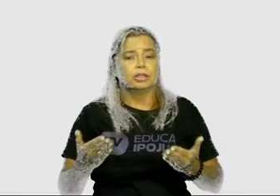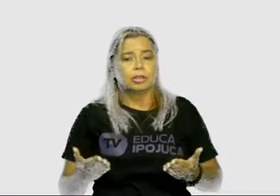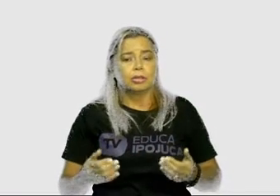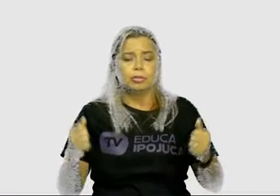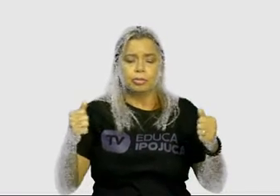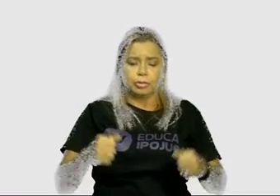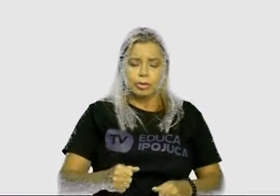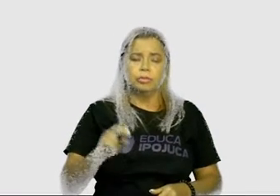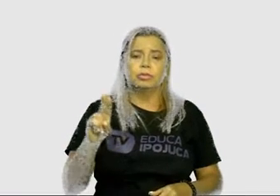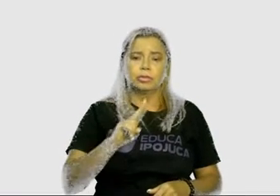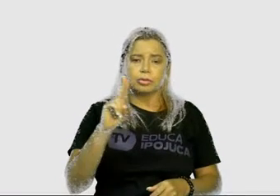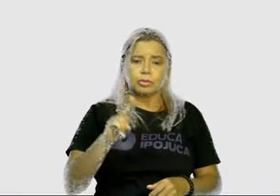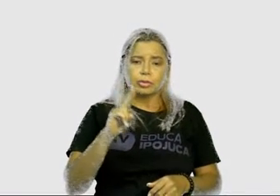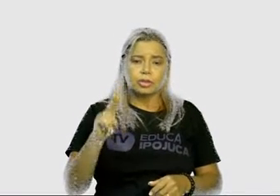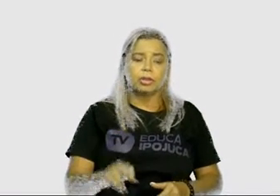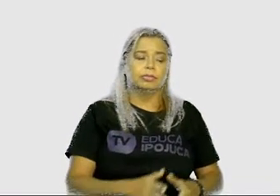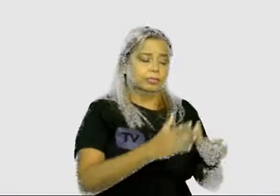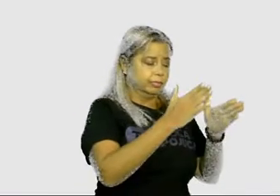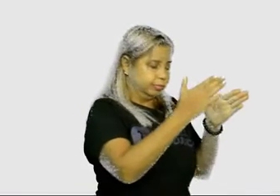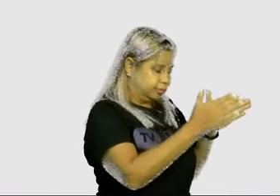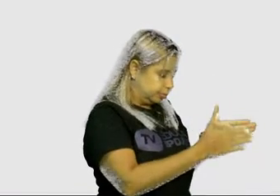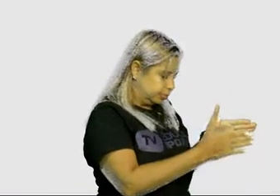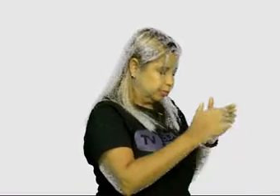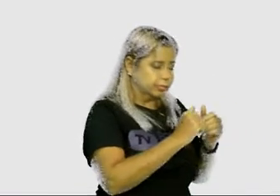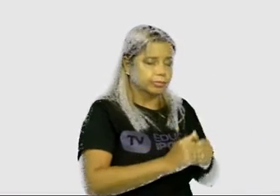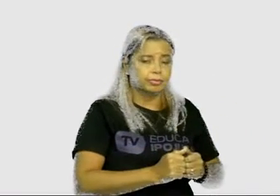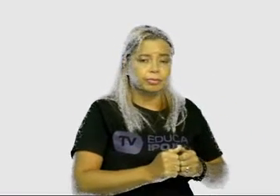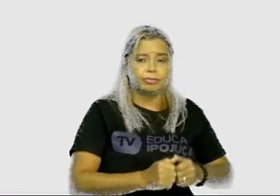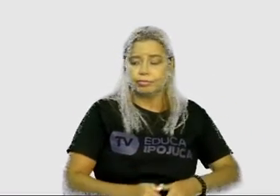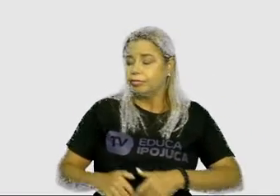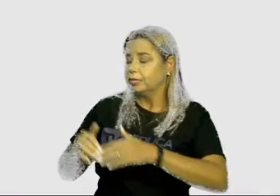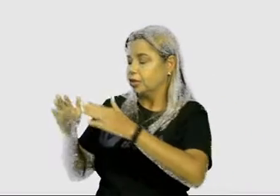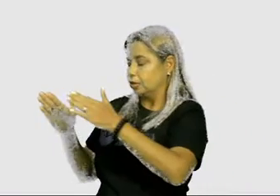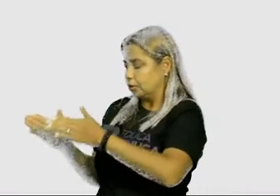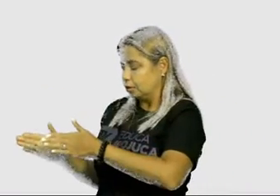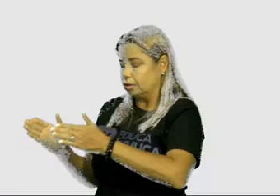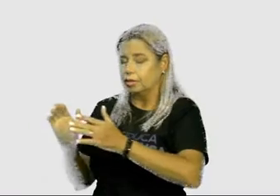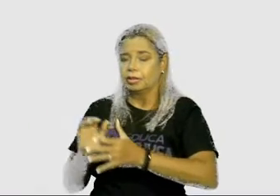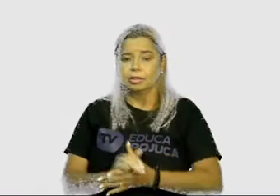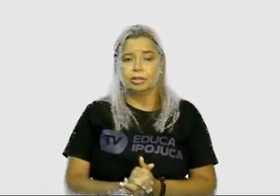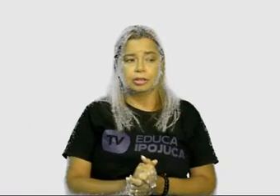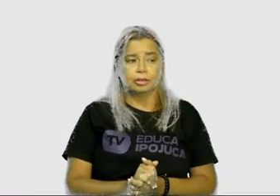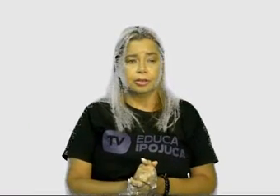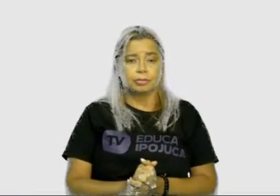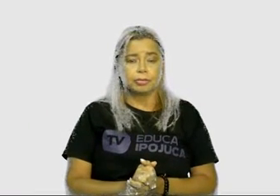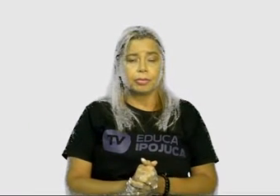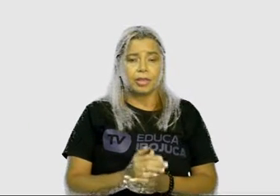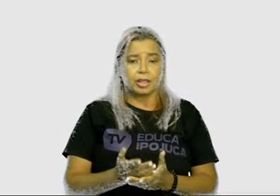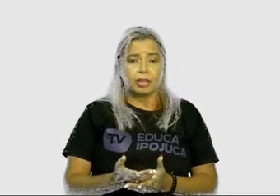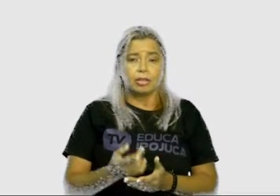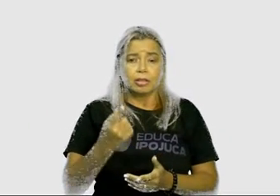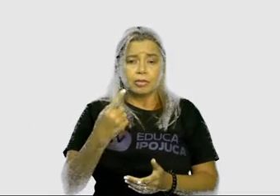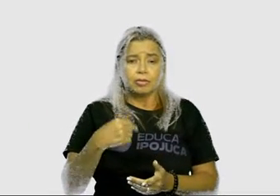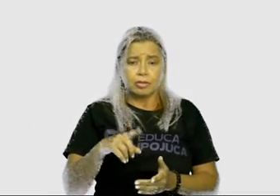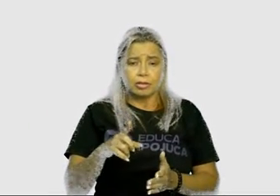esquerdo. Veja se você apontar as suas duas mãos para mim.